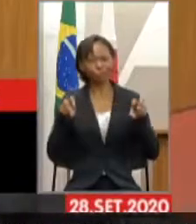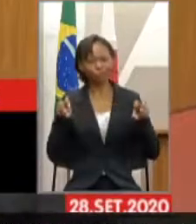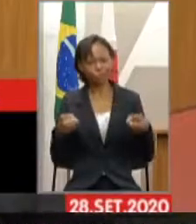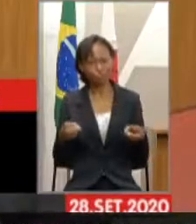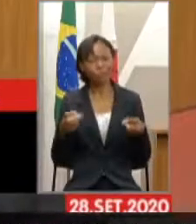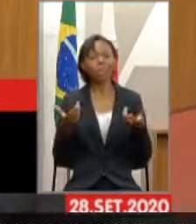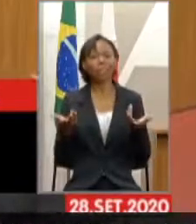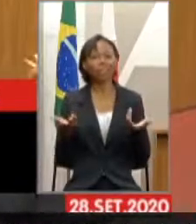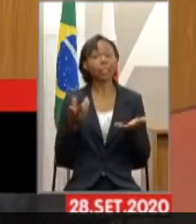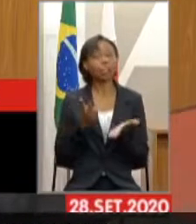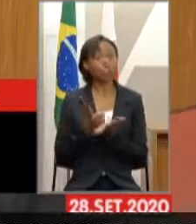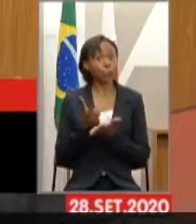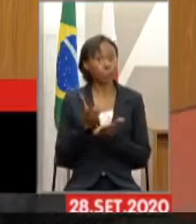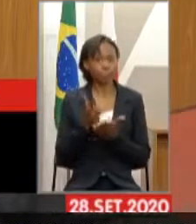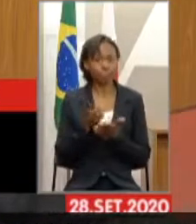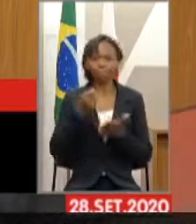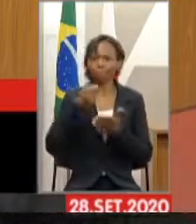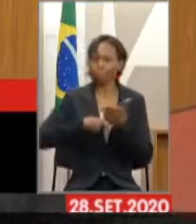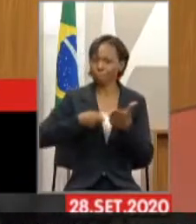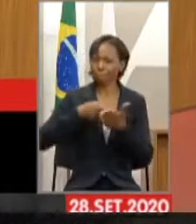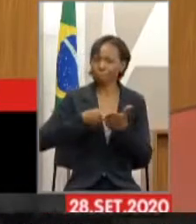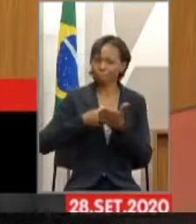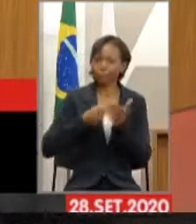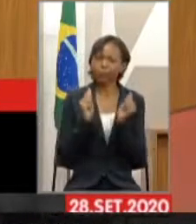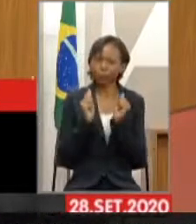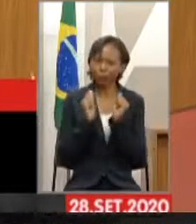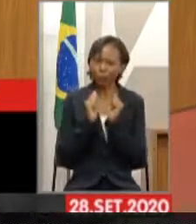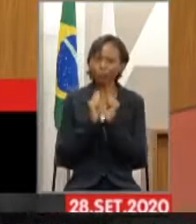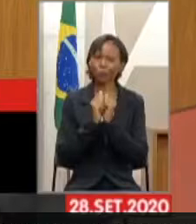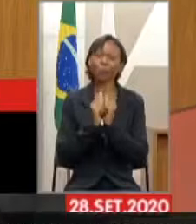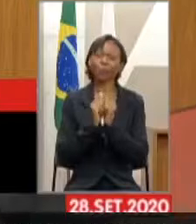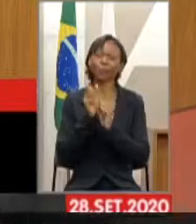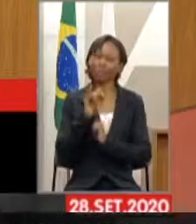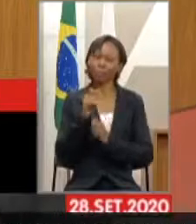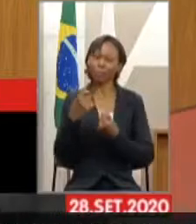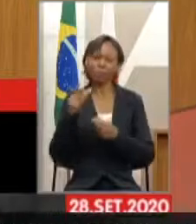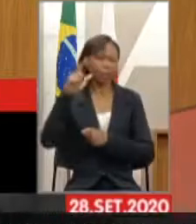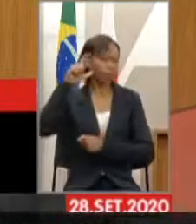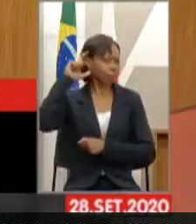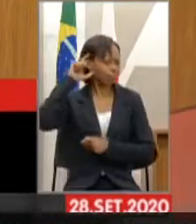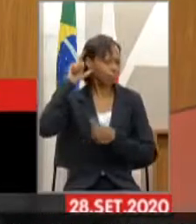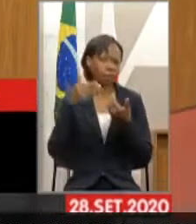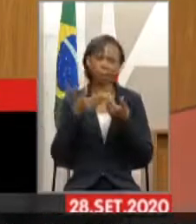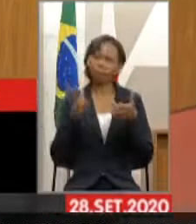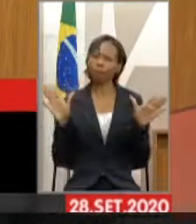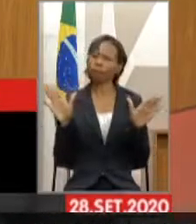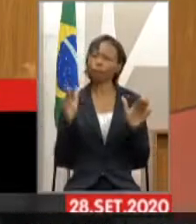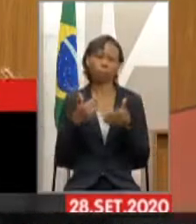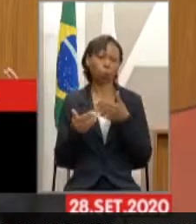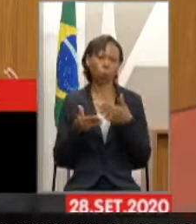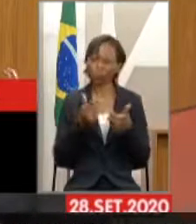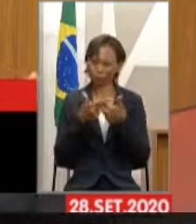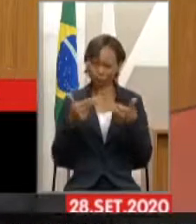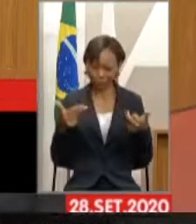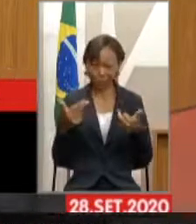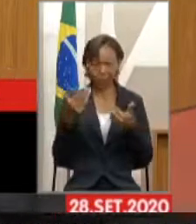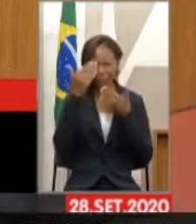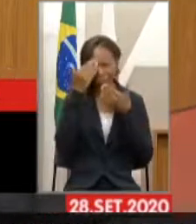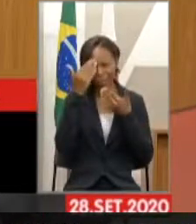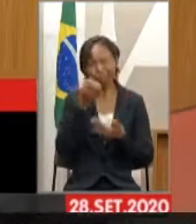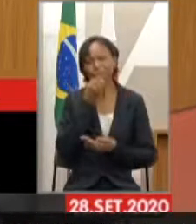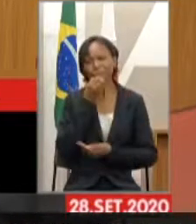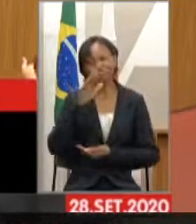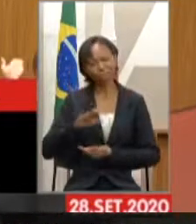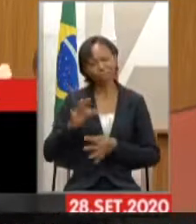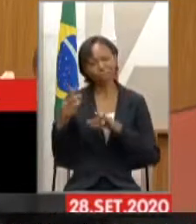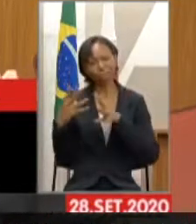continuar nessa luta. Estamos juntos aí, precisando, a Escola Francisco Salles está aberta para que precisar. Meu muito obrigado, boa tarde a